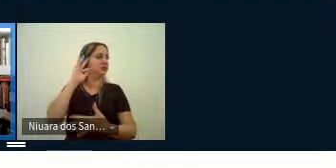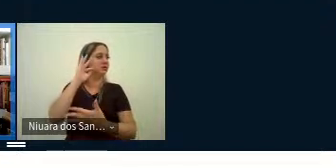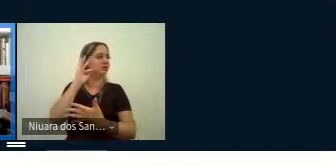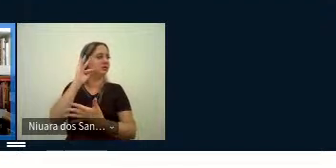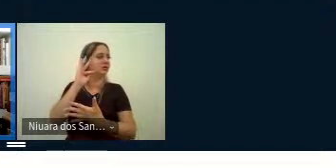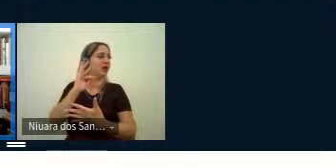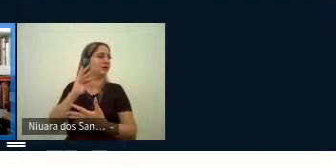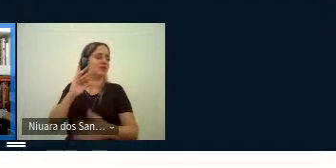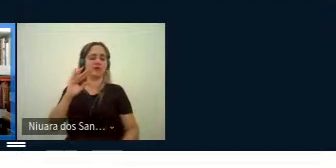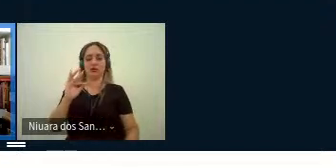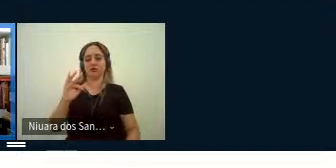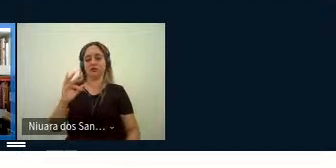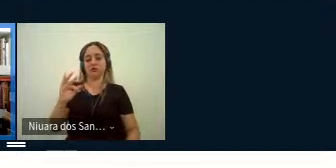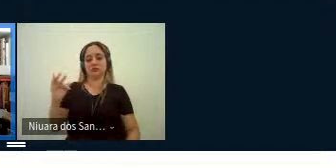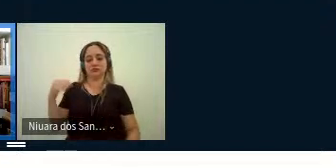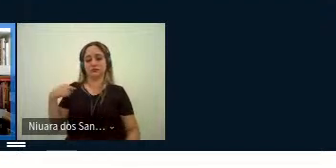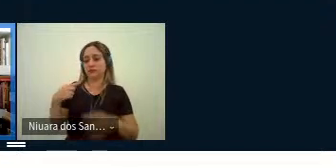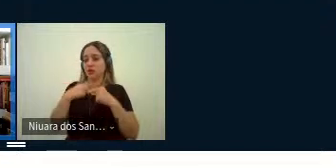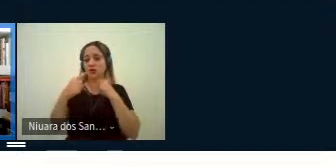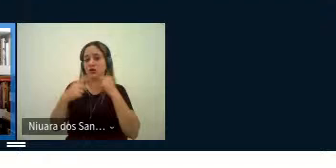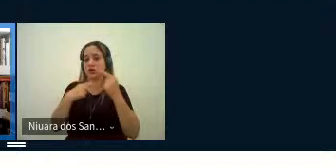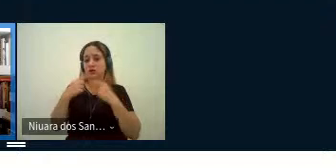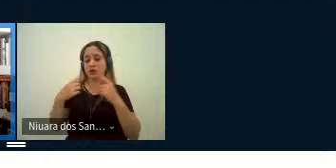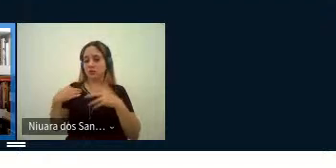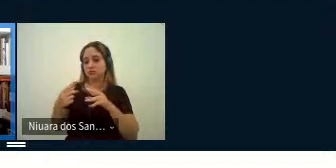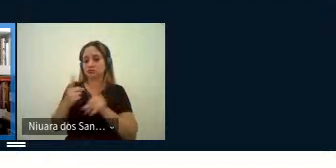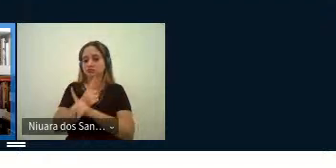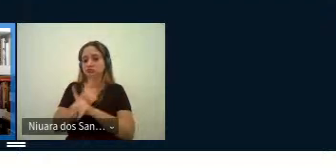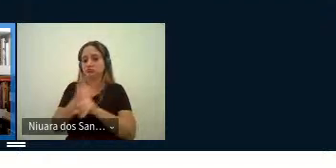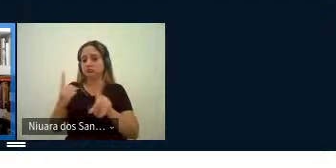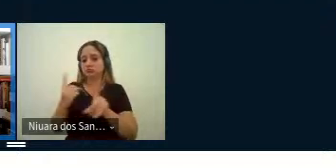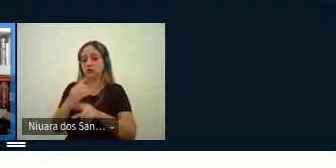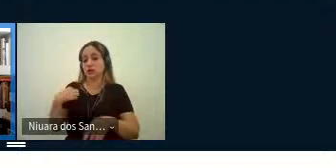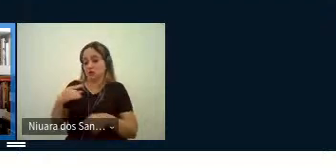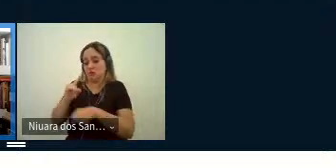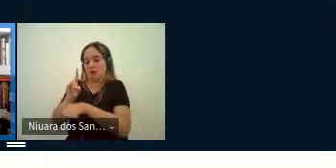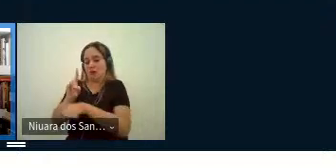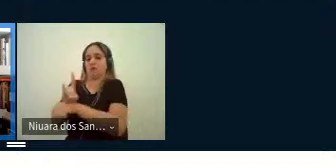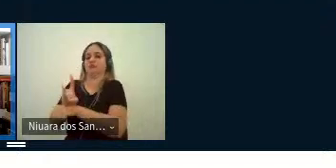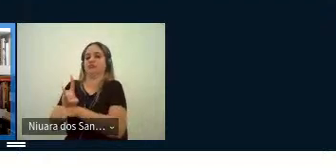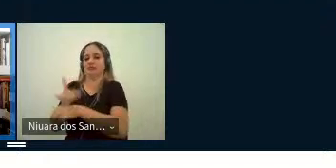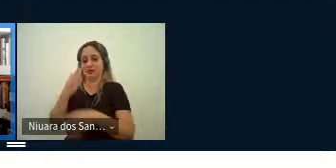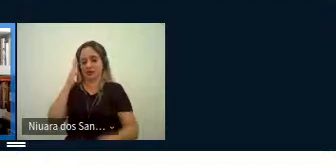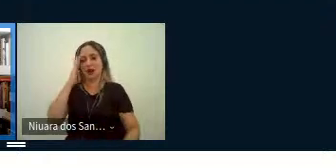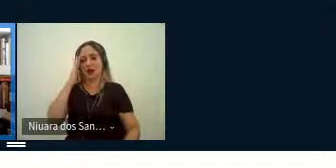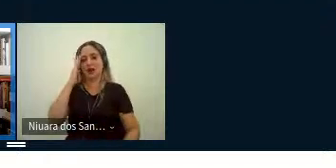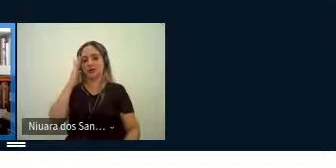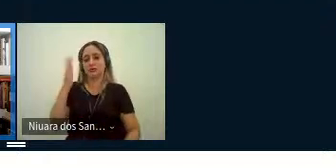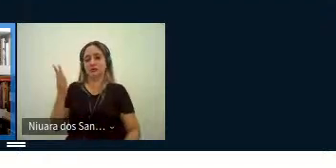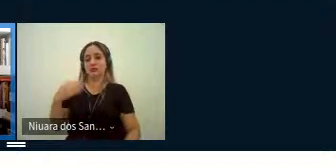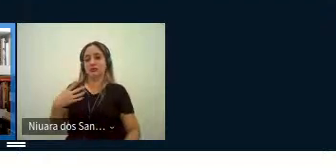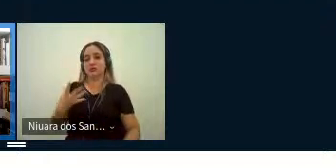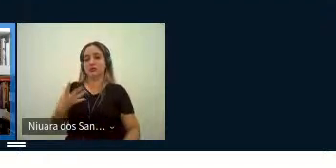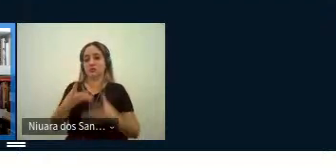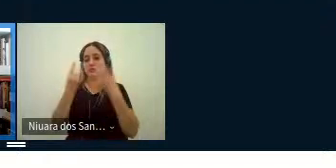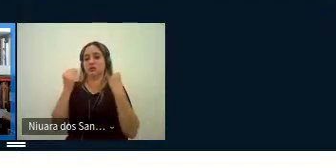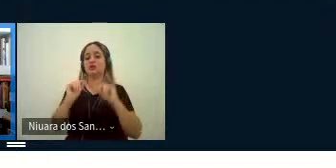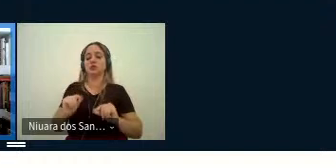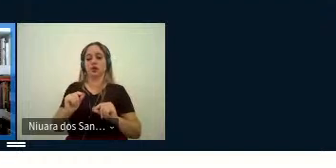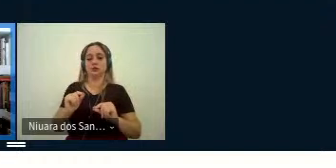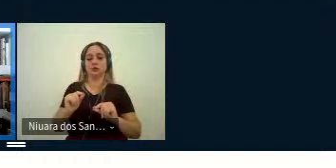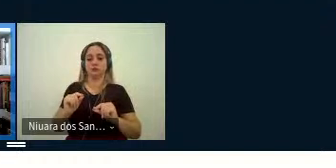deveria preferencialmente transitar nos caminhos da infidelidade né e desapegando-se assim então da